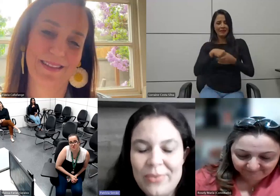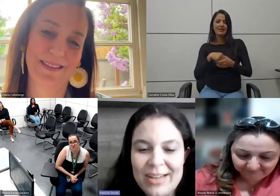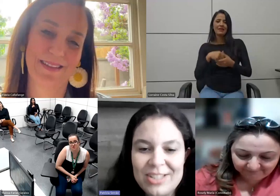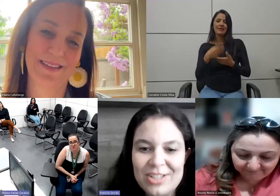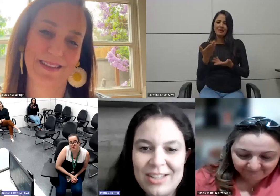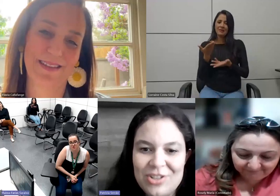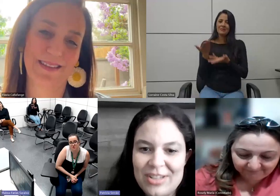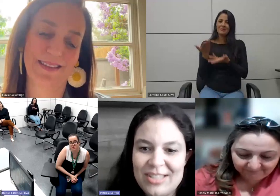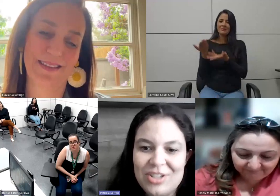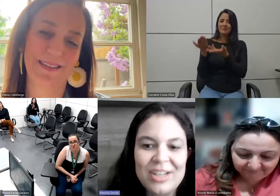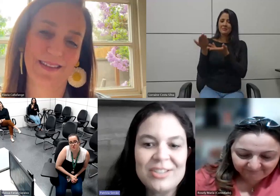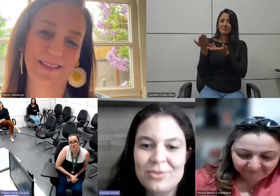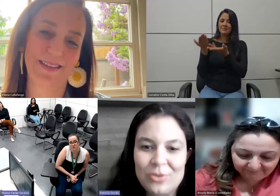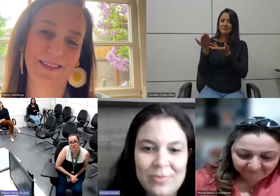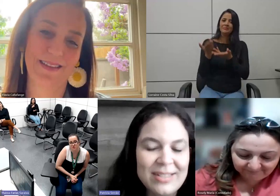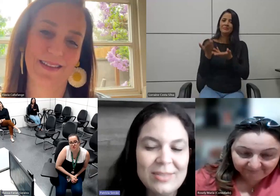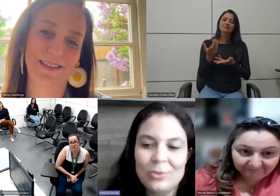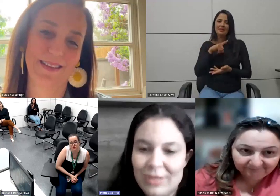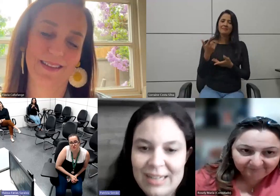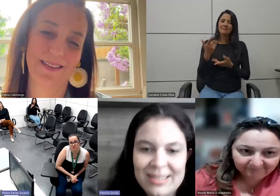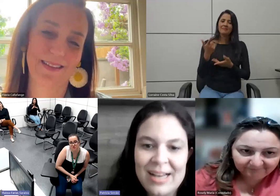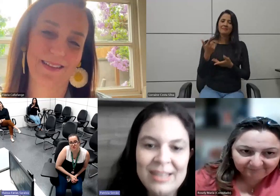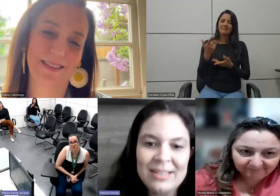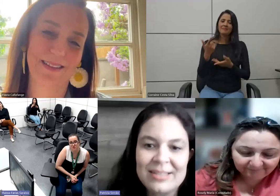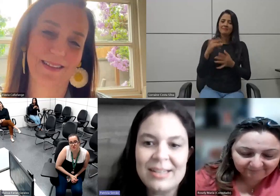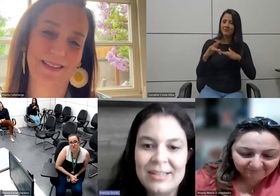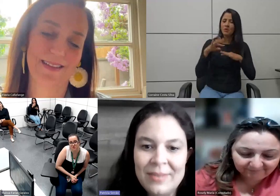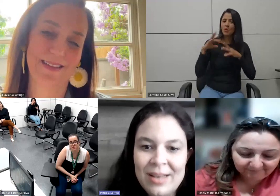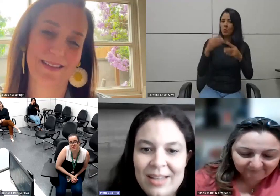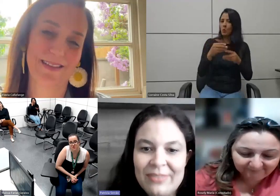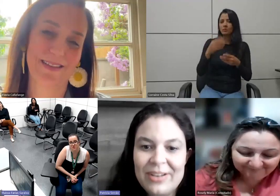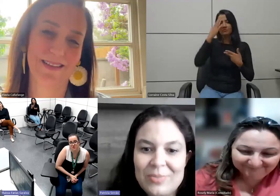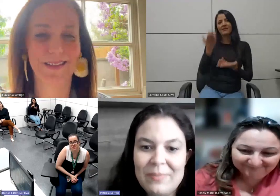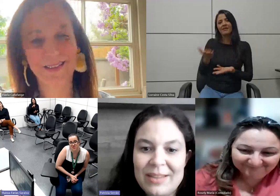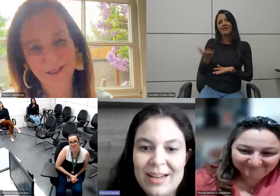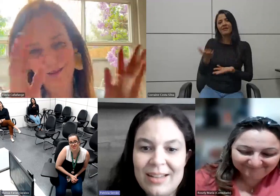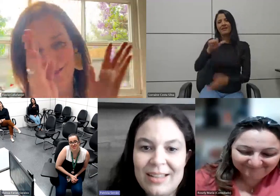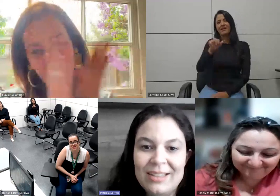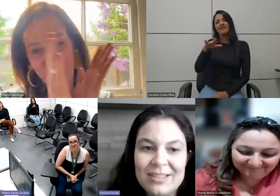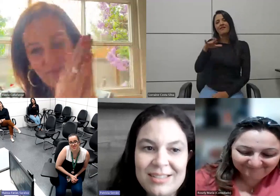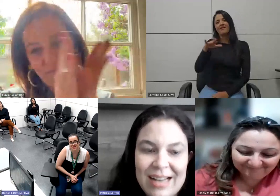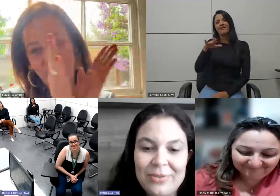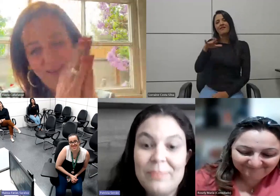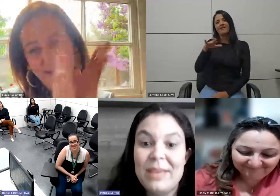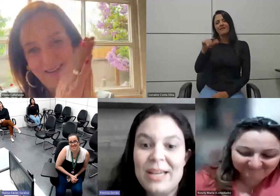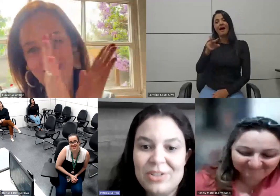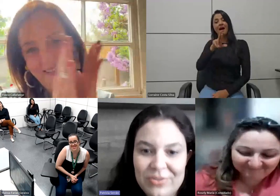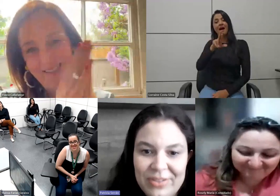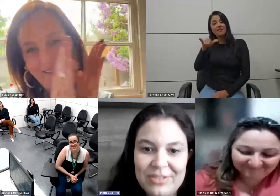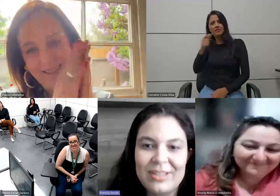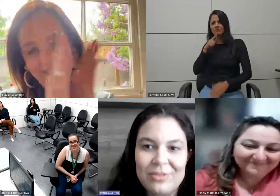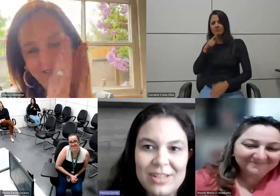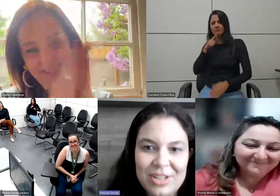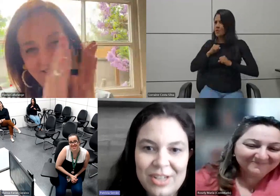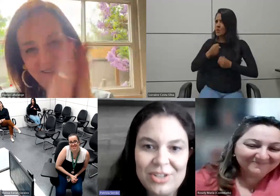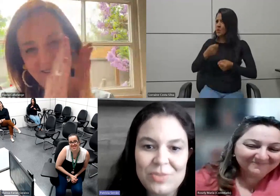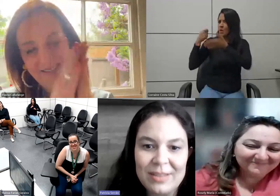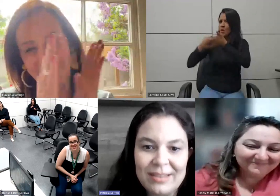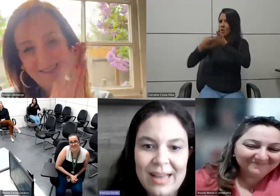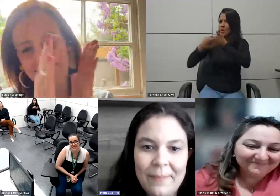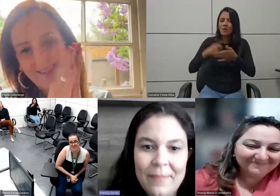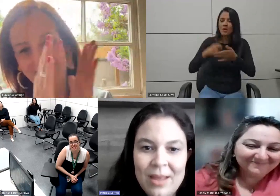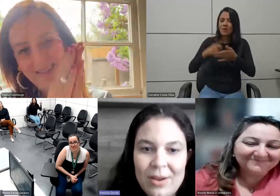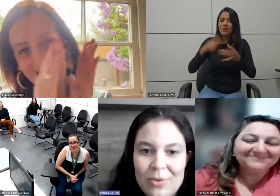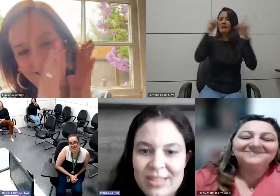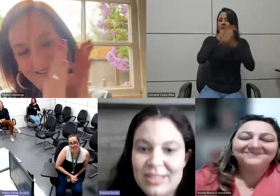para ser algo ver que a gente tem nas nossas redes e tudo mais é tudo graças a Raíssa que faz uma batalha incansável e bem difícil dentro das